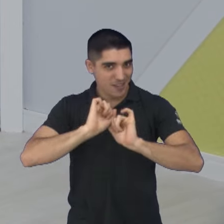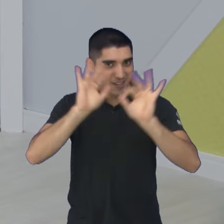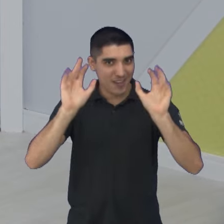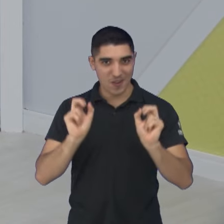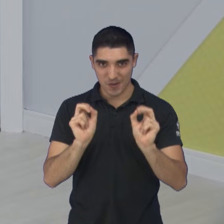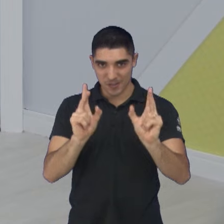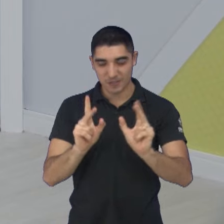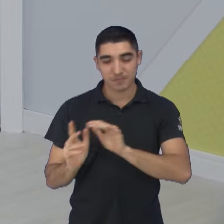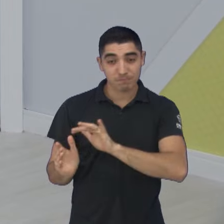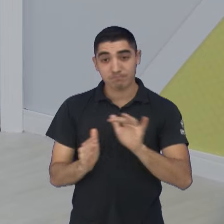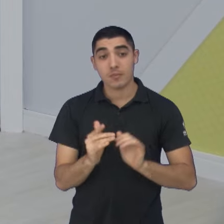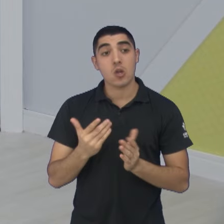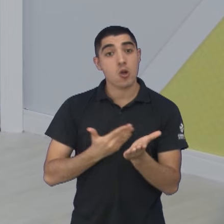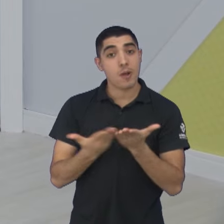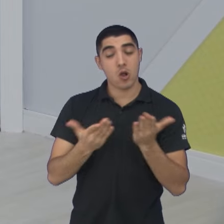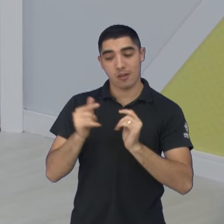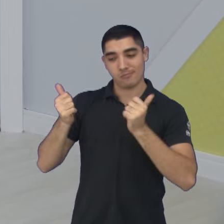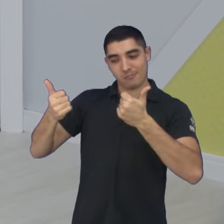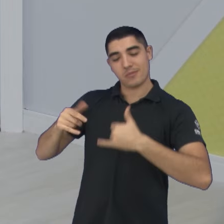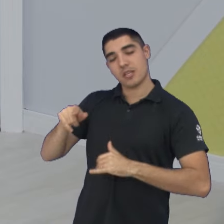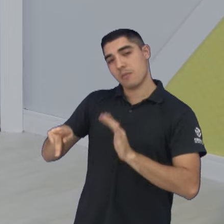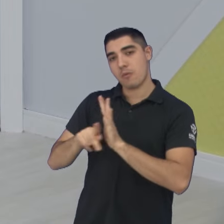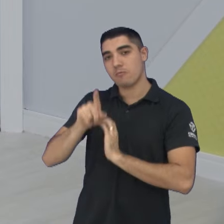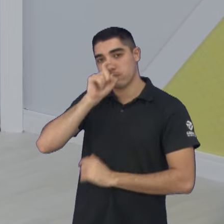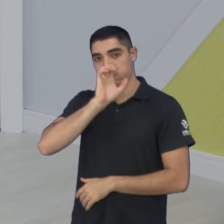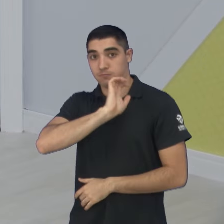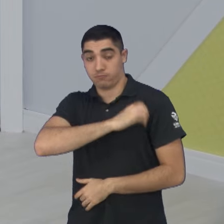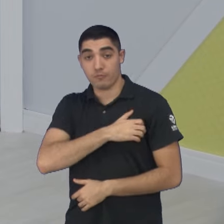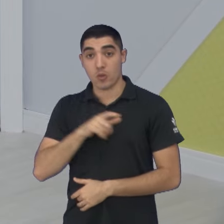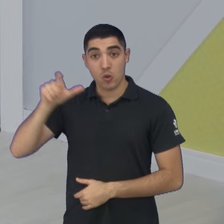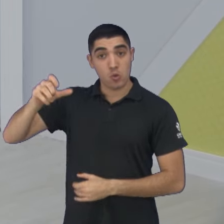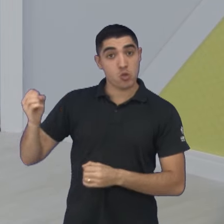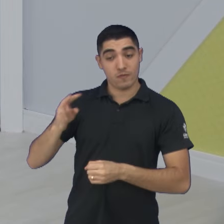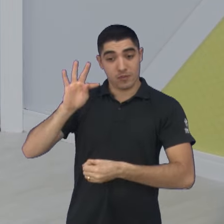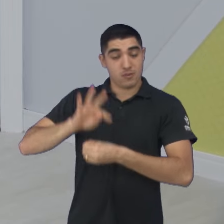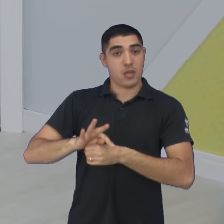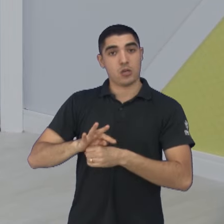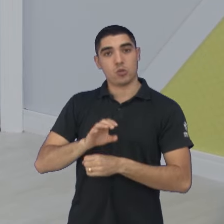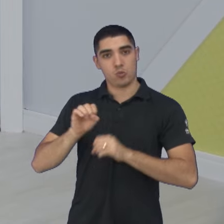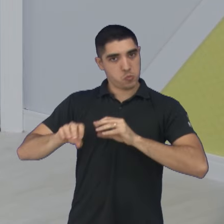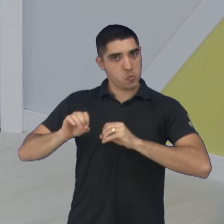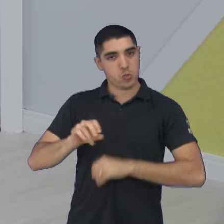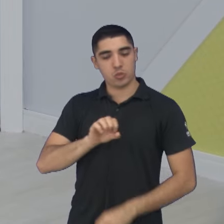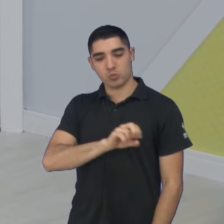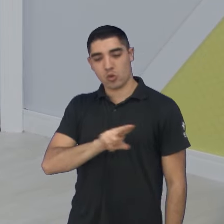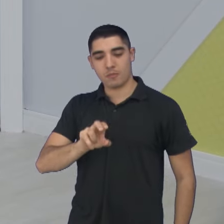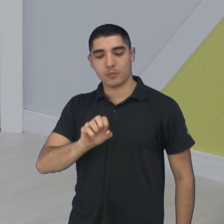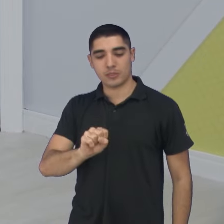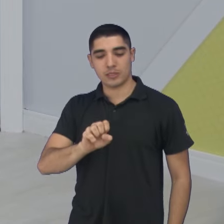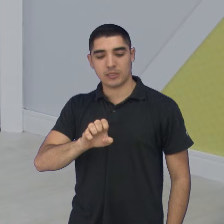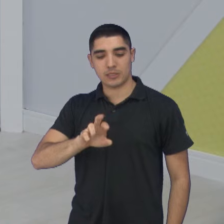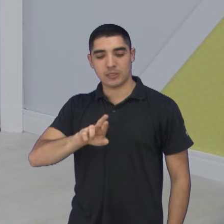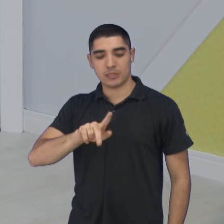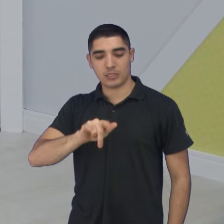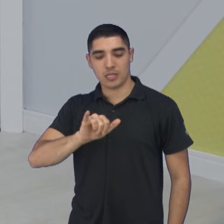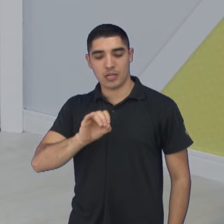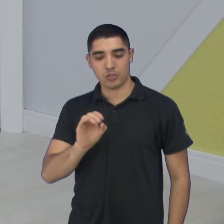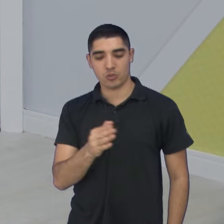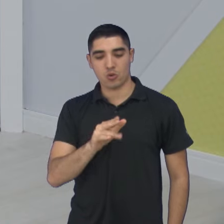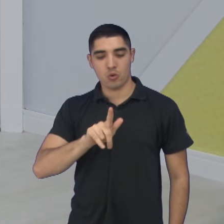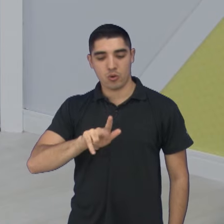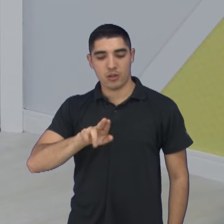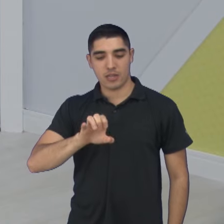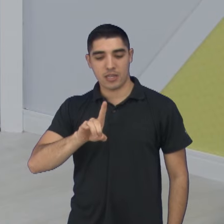gente começa falando do São José Esporte Clube. Técnico Sérgio Guedes chegou, foi apresentado, recebeu a imprensa em uma coletiva